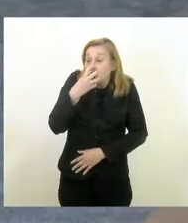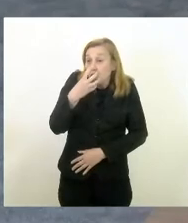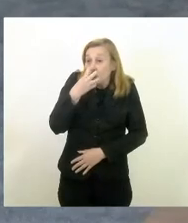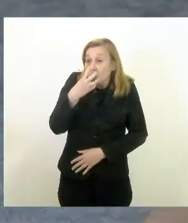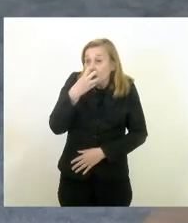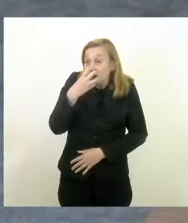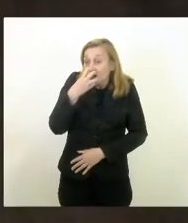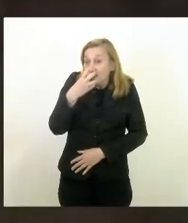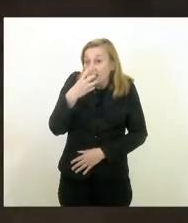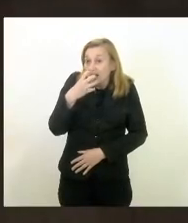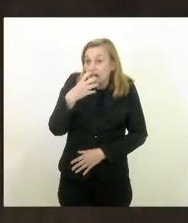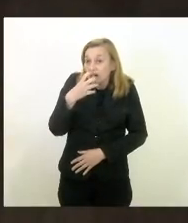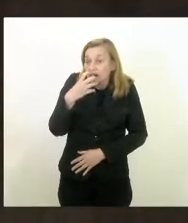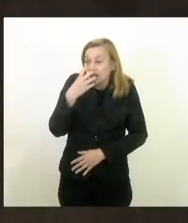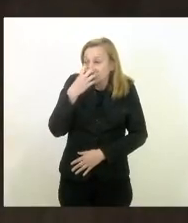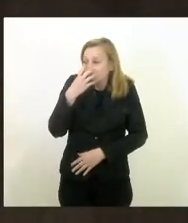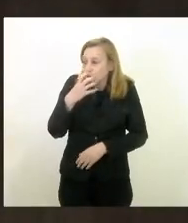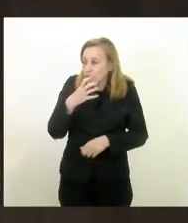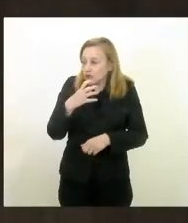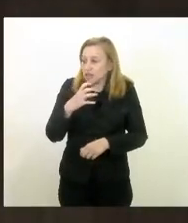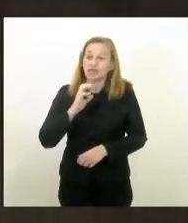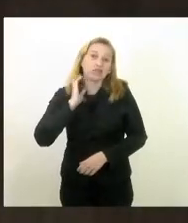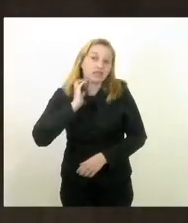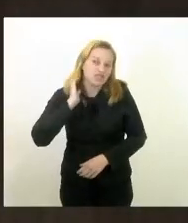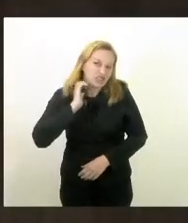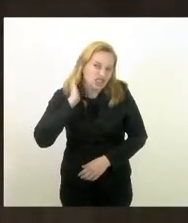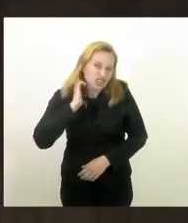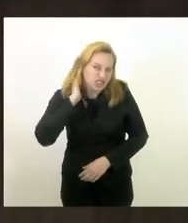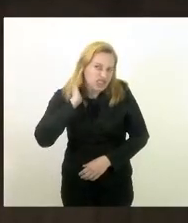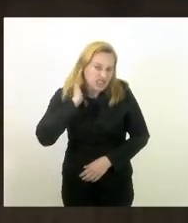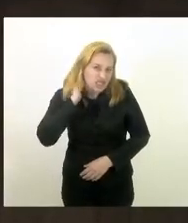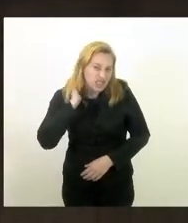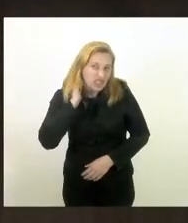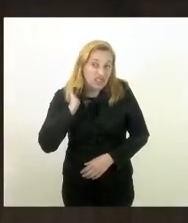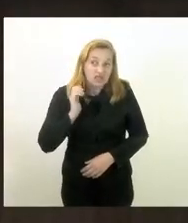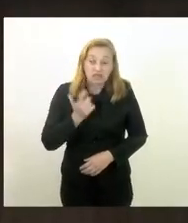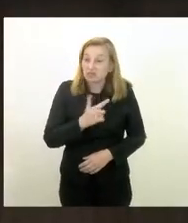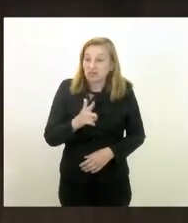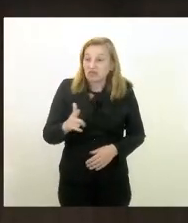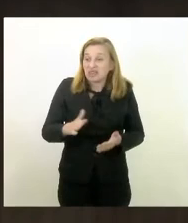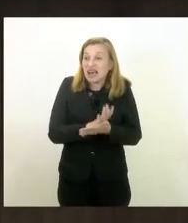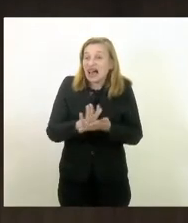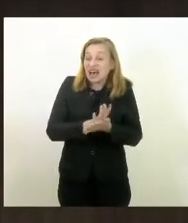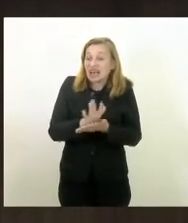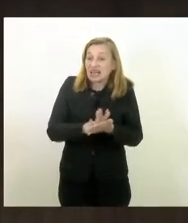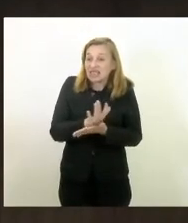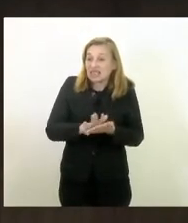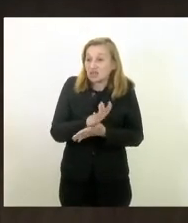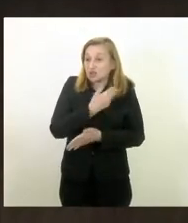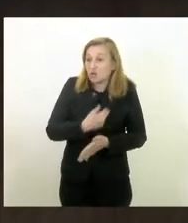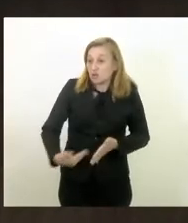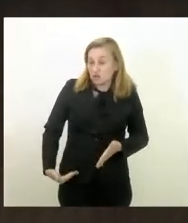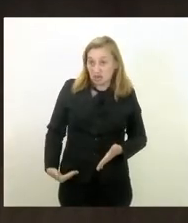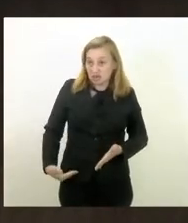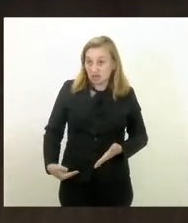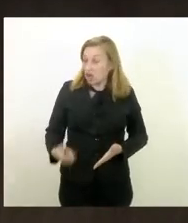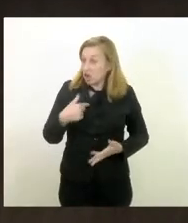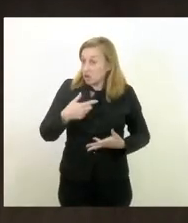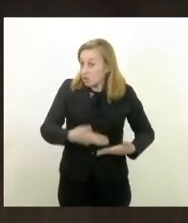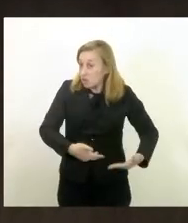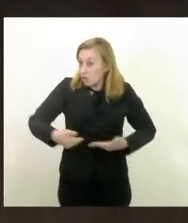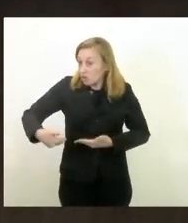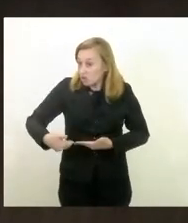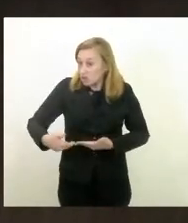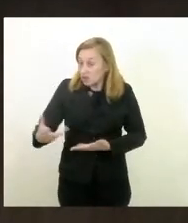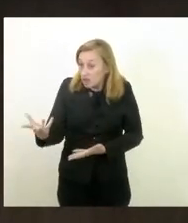governo não tenho nada no governo não faço base do governo e nem sequer recebi esse convite para você ver como é que